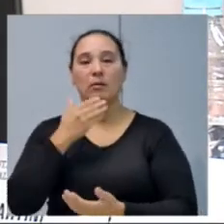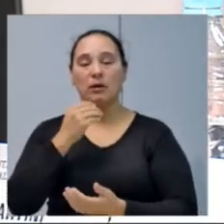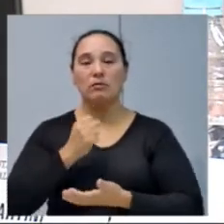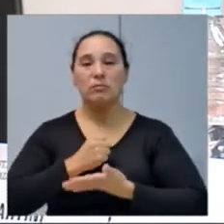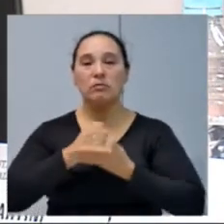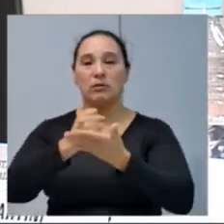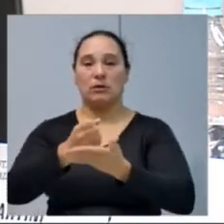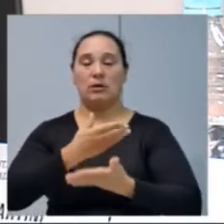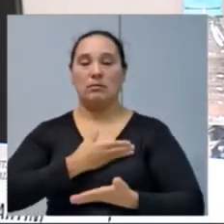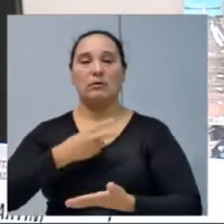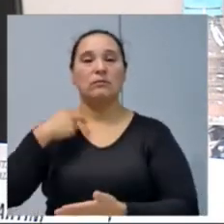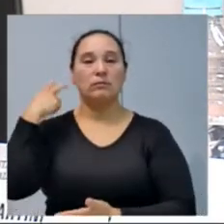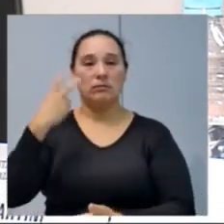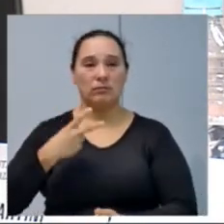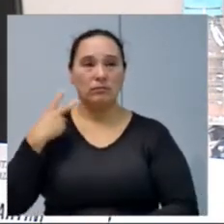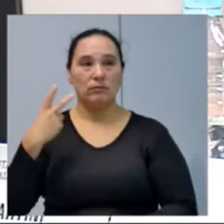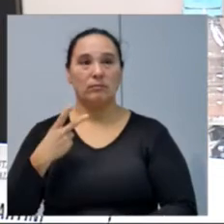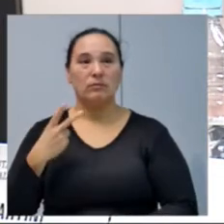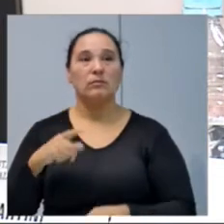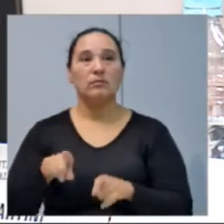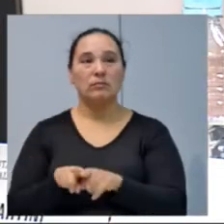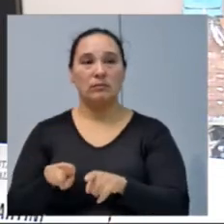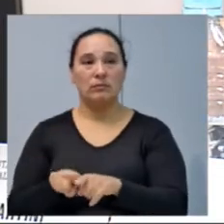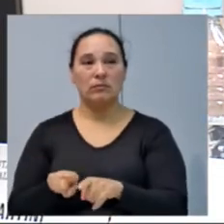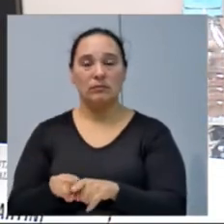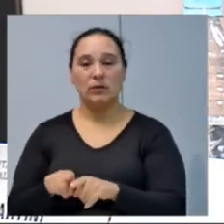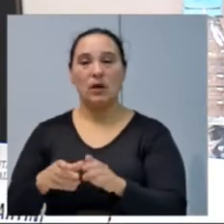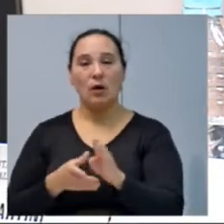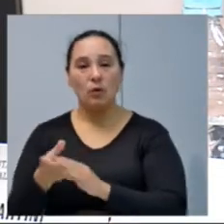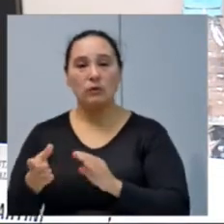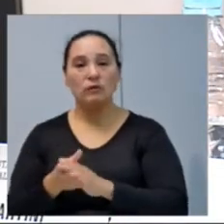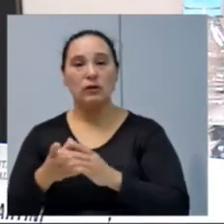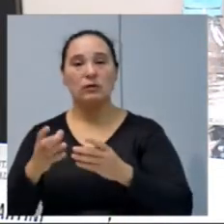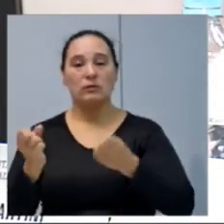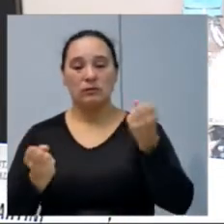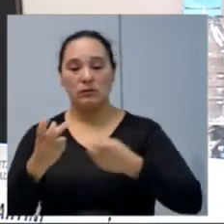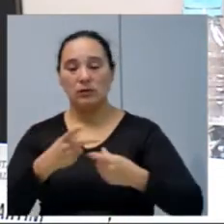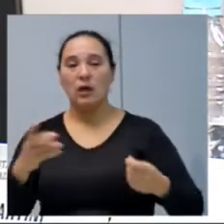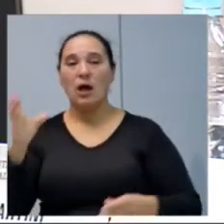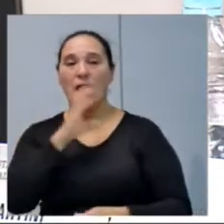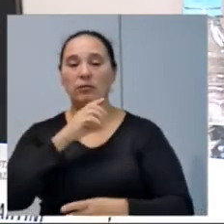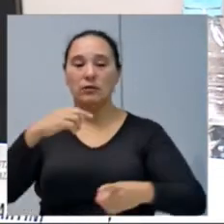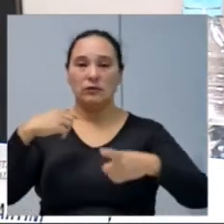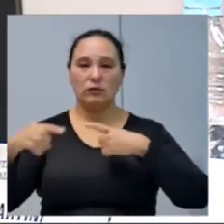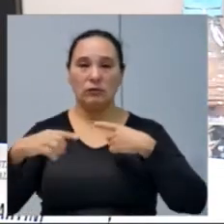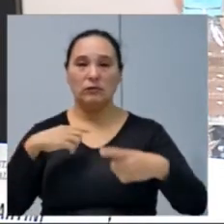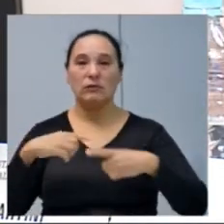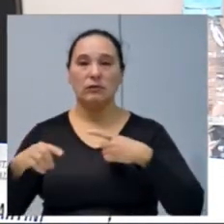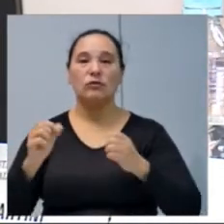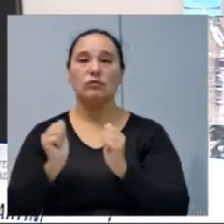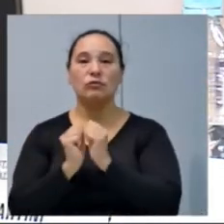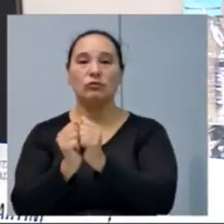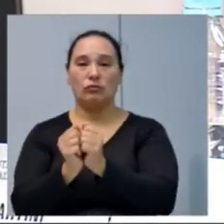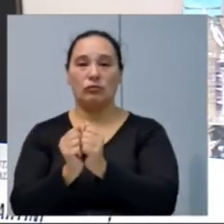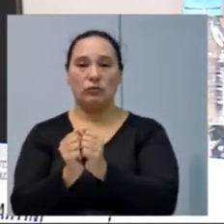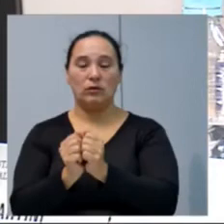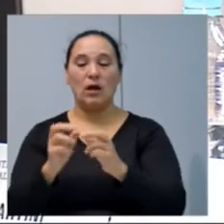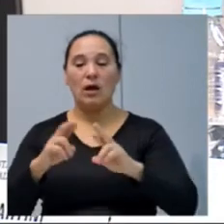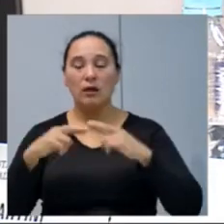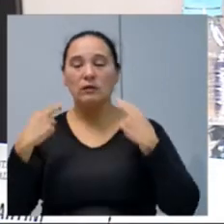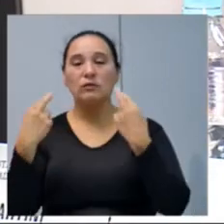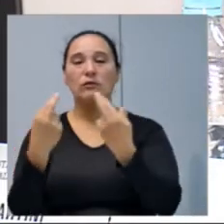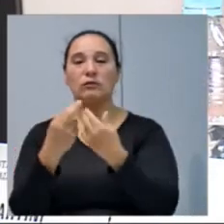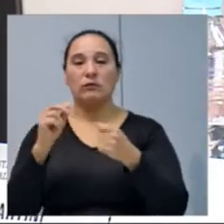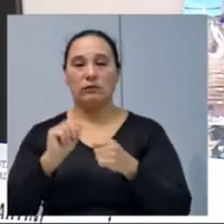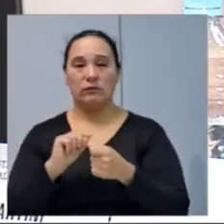apoio aí aos colegas vereadores, e que também o Conselho de Trânsito possa agilizar esse debate junto às reuniões que